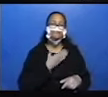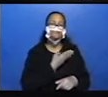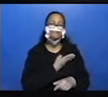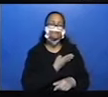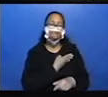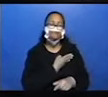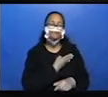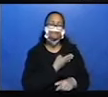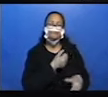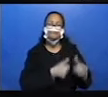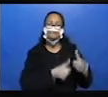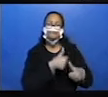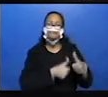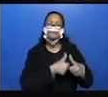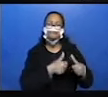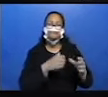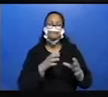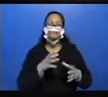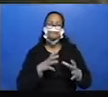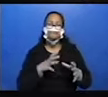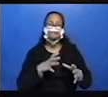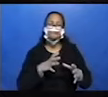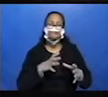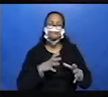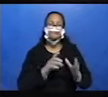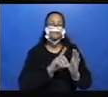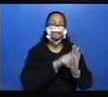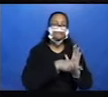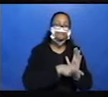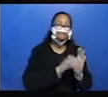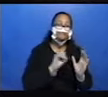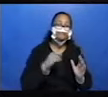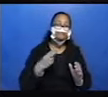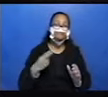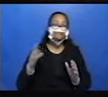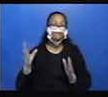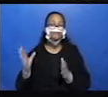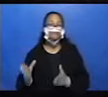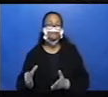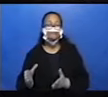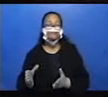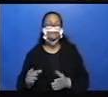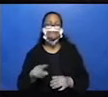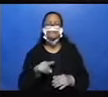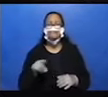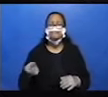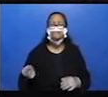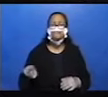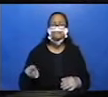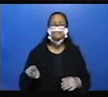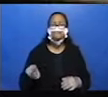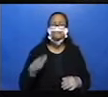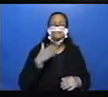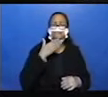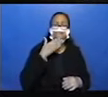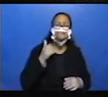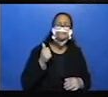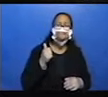depois ou agora? Qual deles vocês acham que fica mais correto?